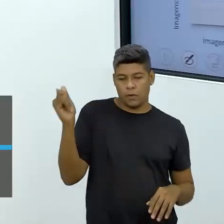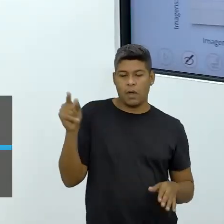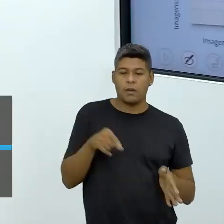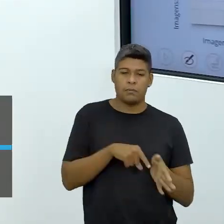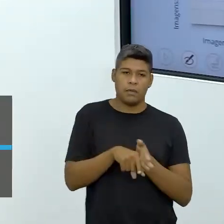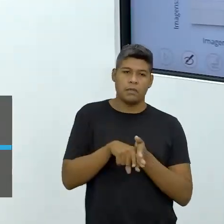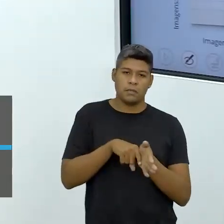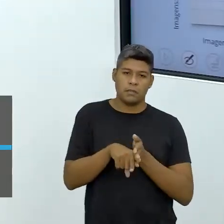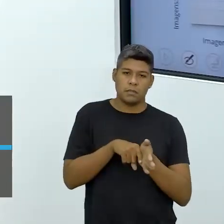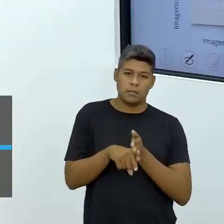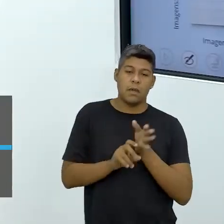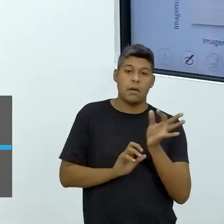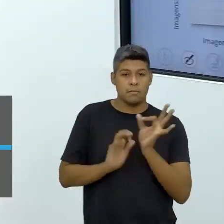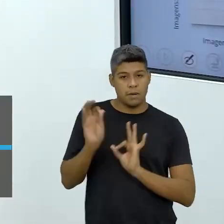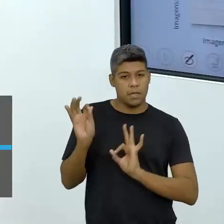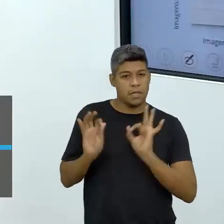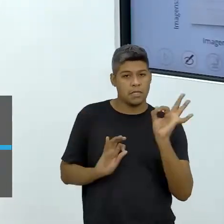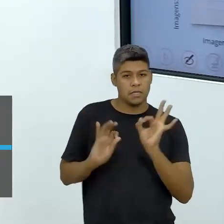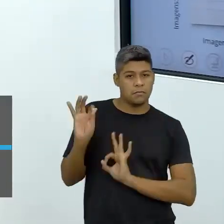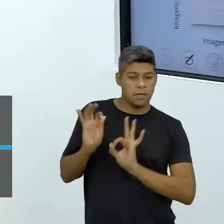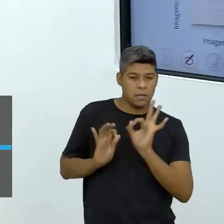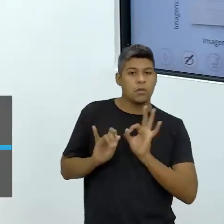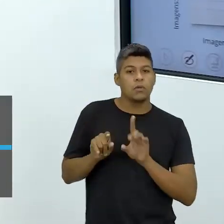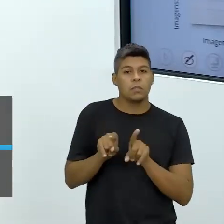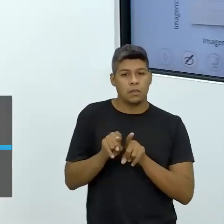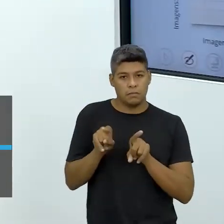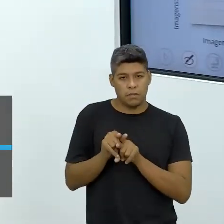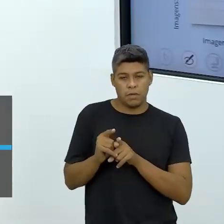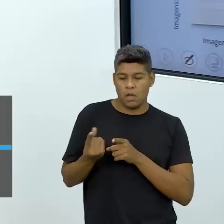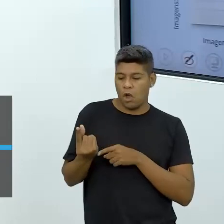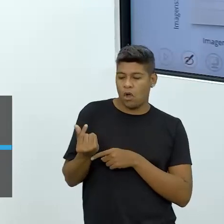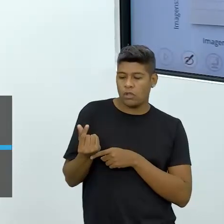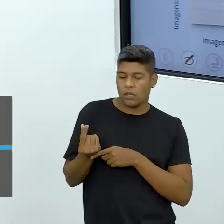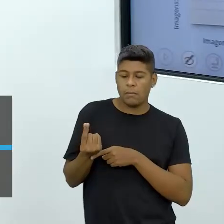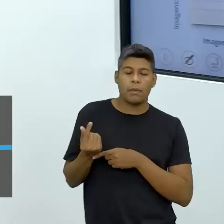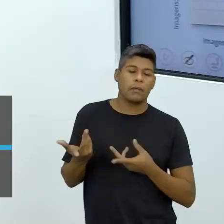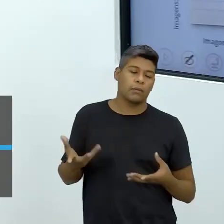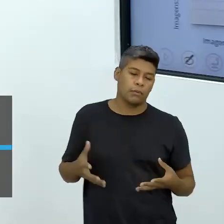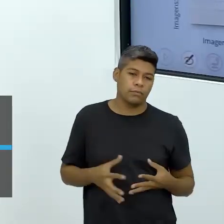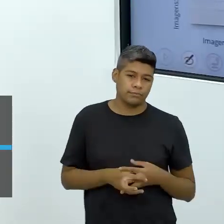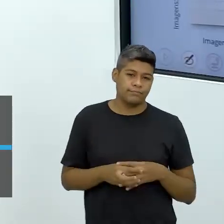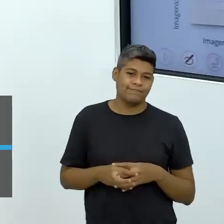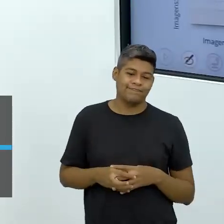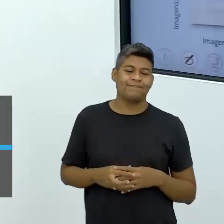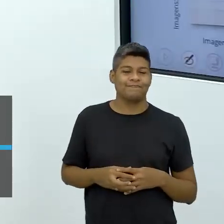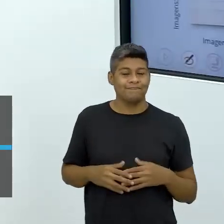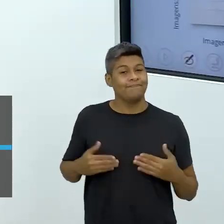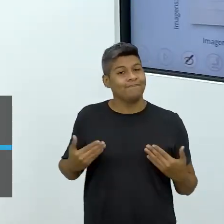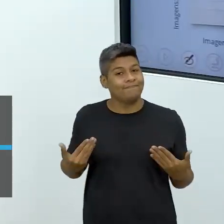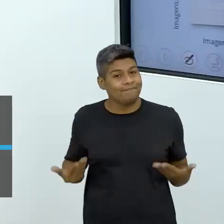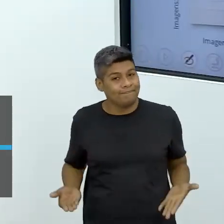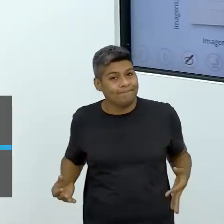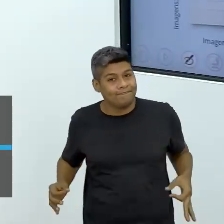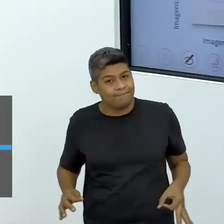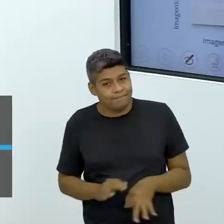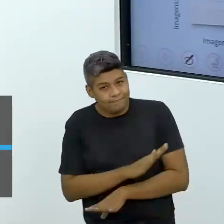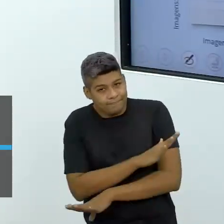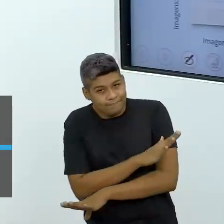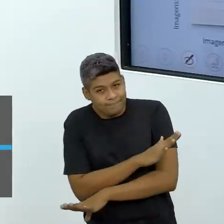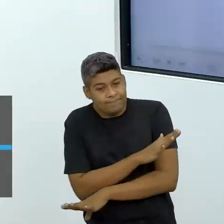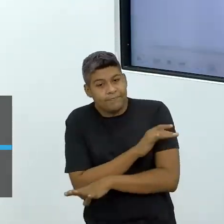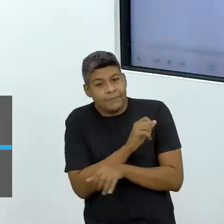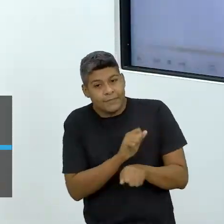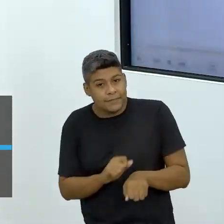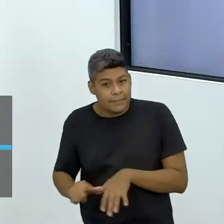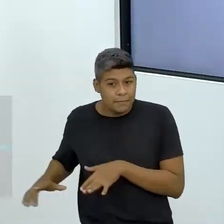a pesquisa, do planejamento e do orçamento financeiro. É isso aí, gente, por hoje é só, por essa